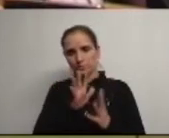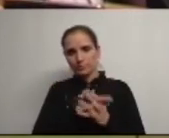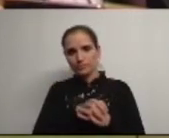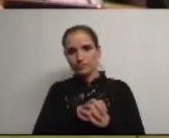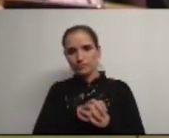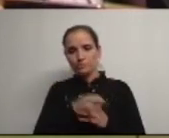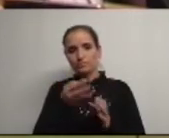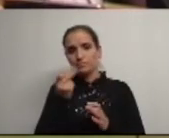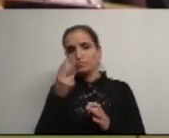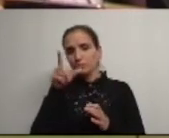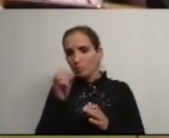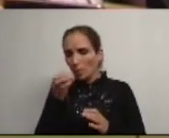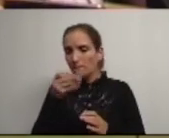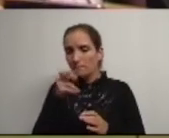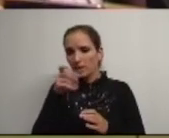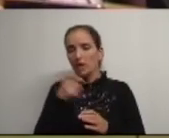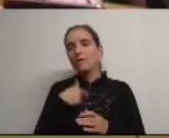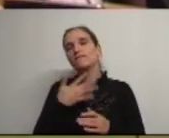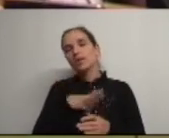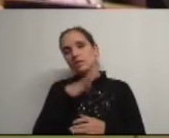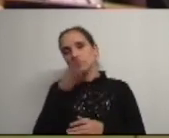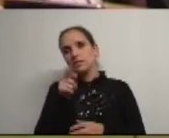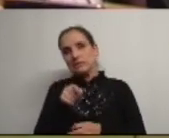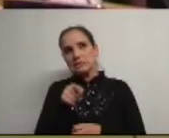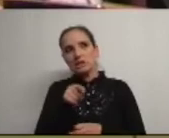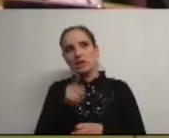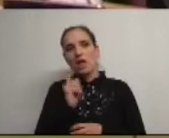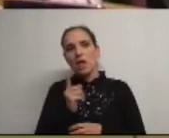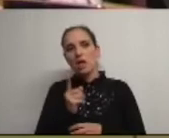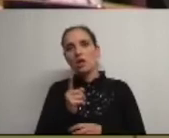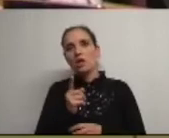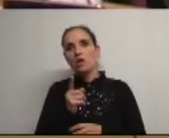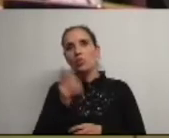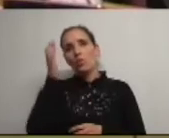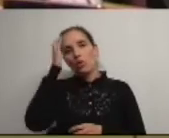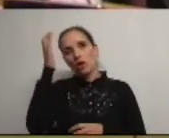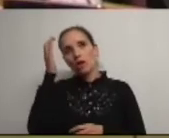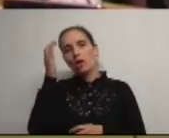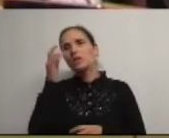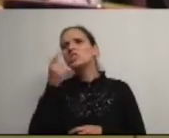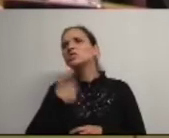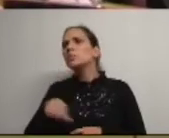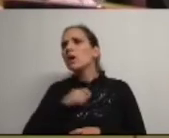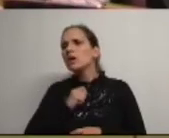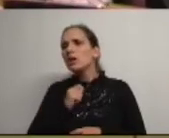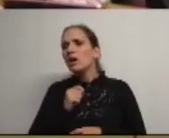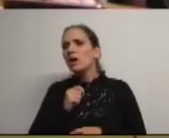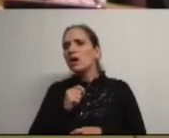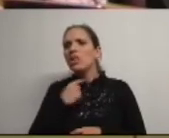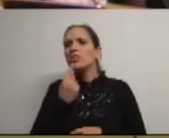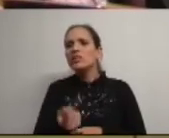Deputado Paulo Pereira aquilo que me apetecia dizer assim era aquilo que o Rei de Espanha uma vez disse ao